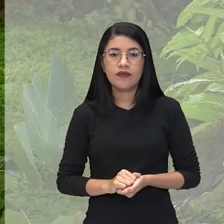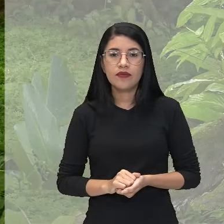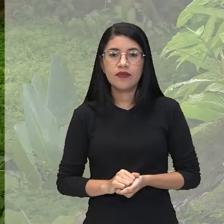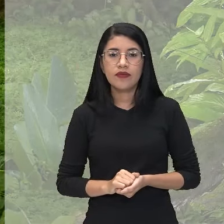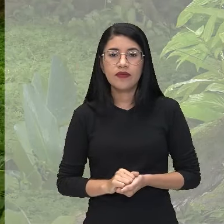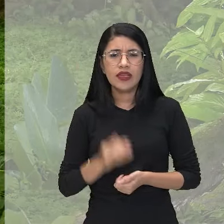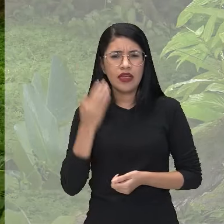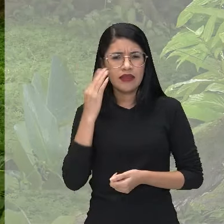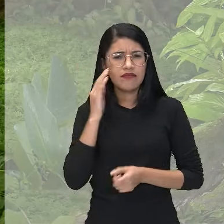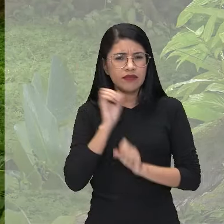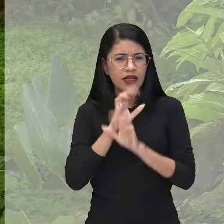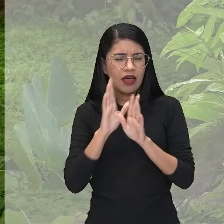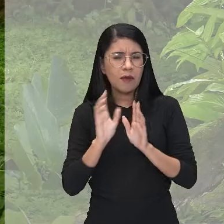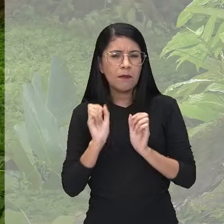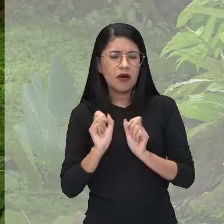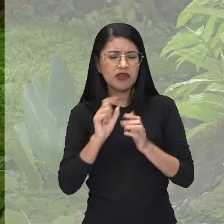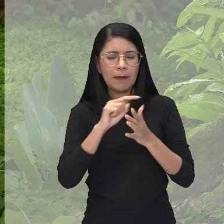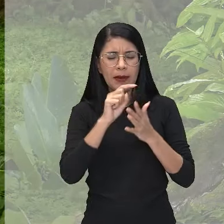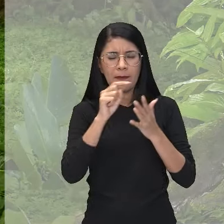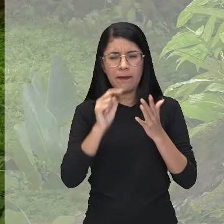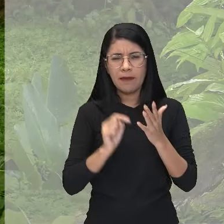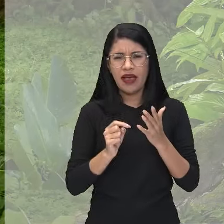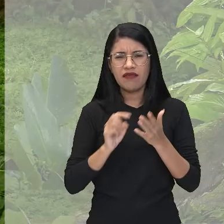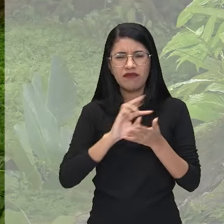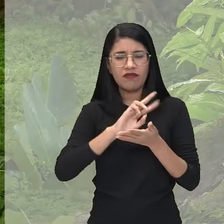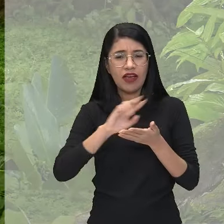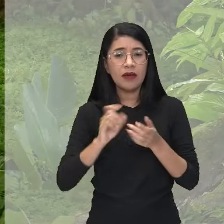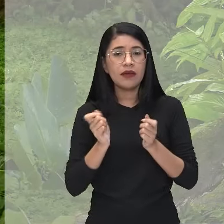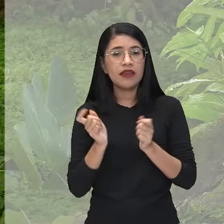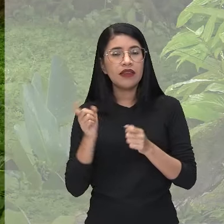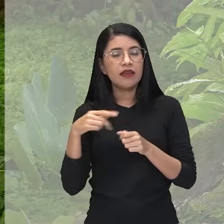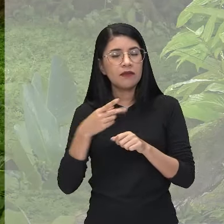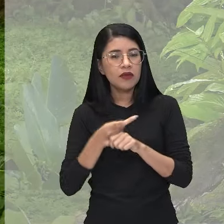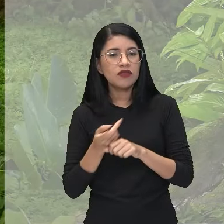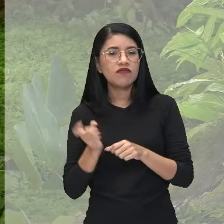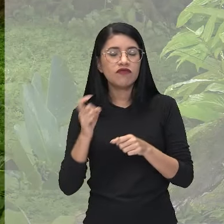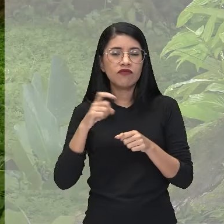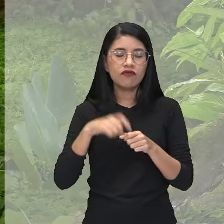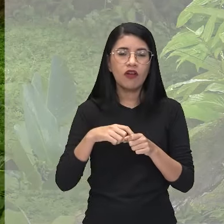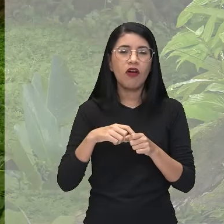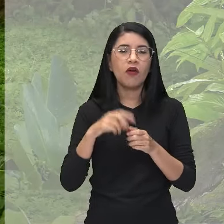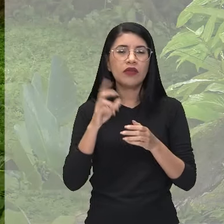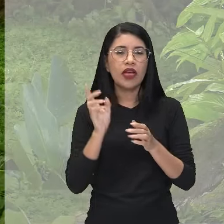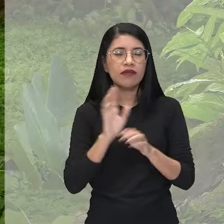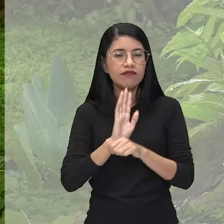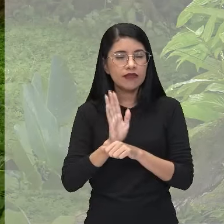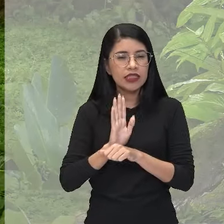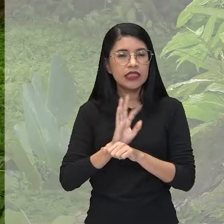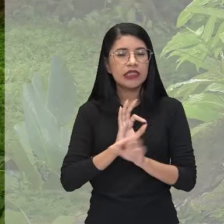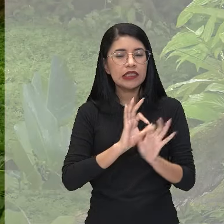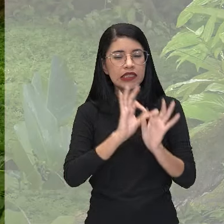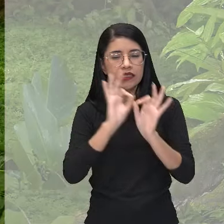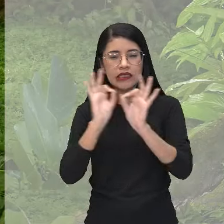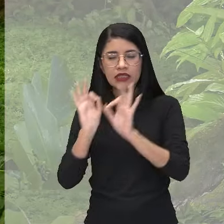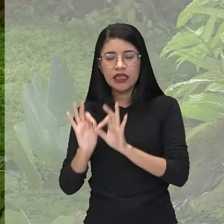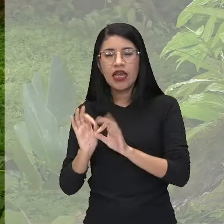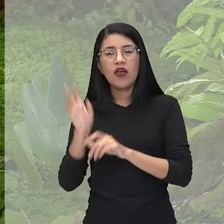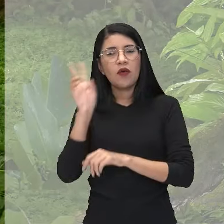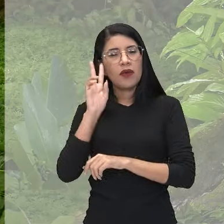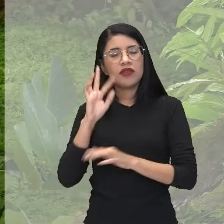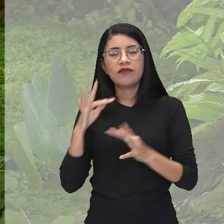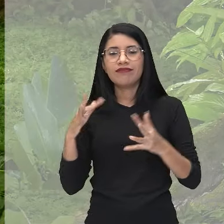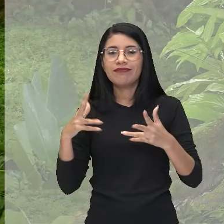Entendido? Pode ter sido muita coisa, mas depois revejam aí que vocês vão entender direitinho a história, né? Incrível, a